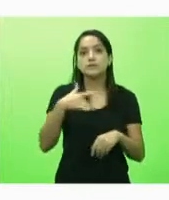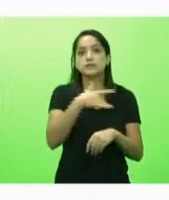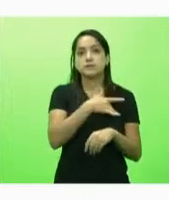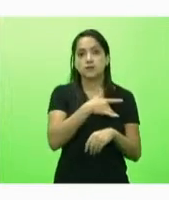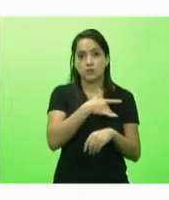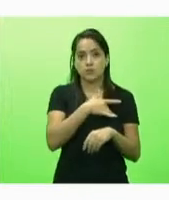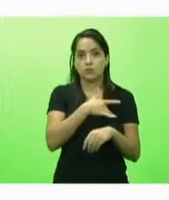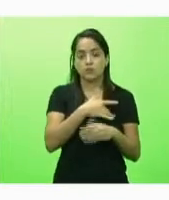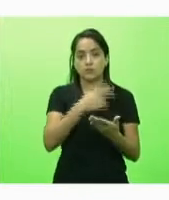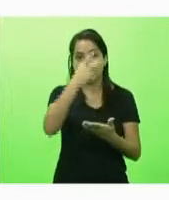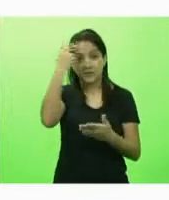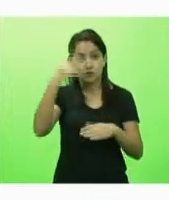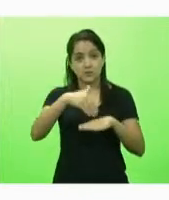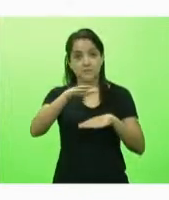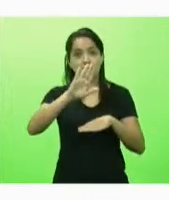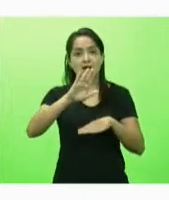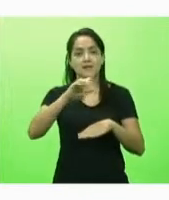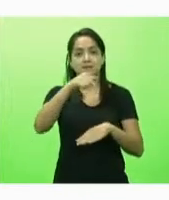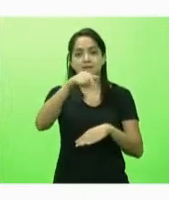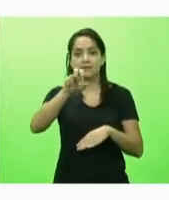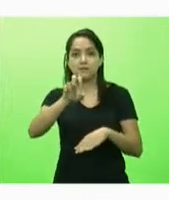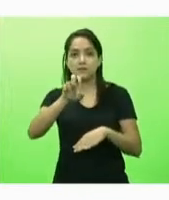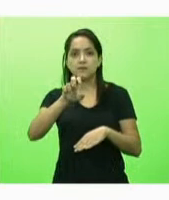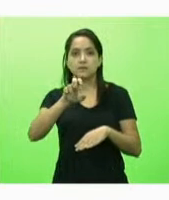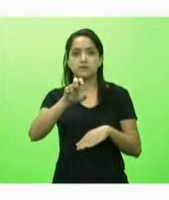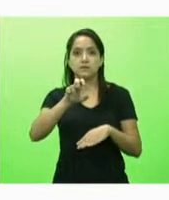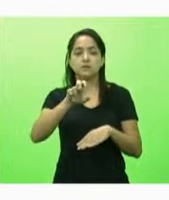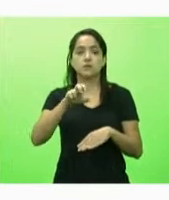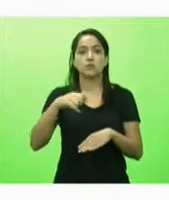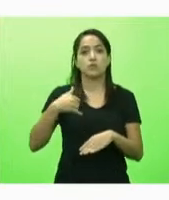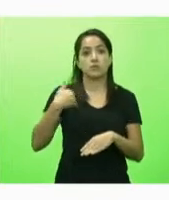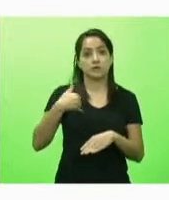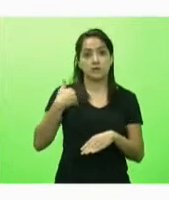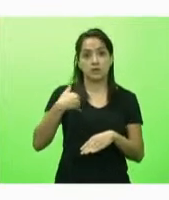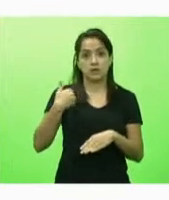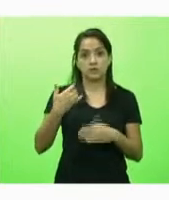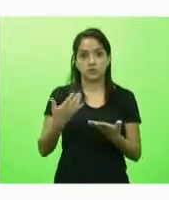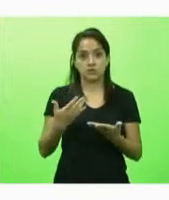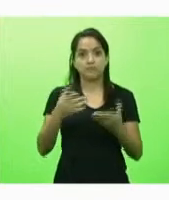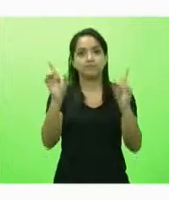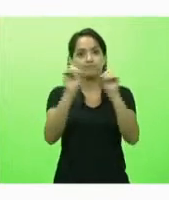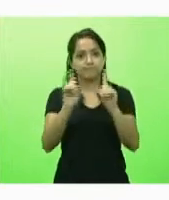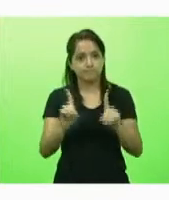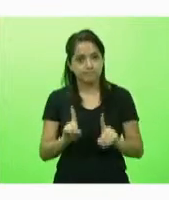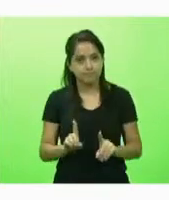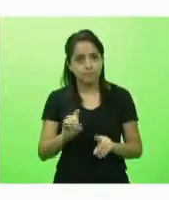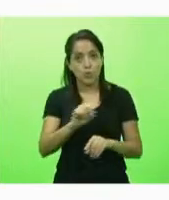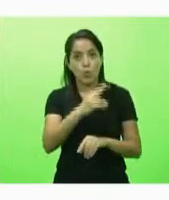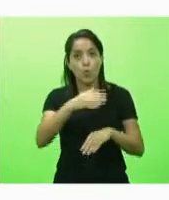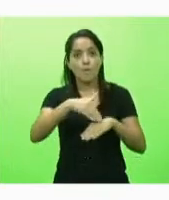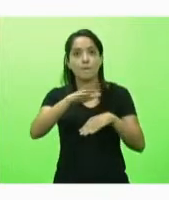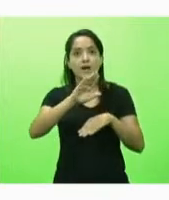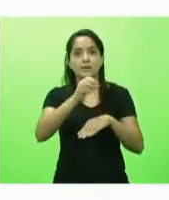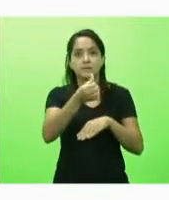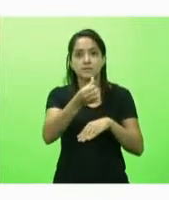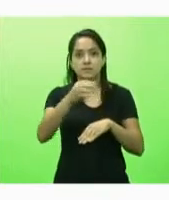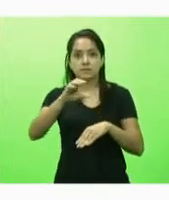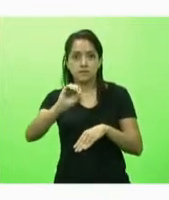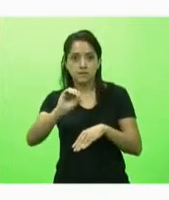pessoas acima de 75 anos pessoas com deficiência ou acima 60 anos